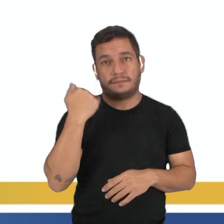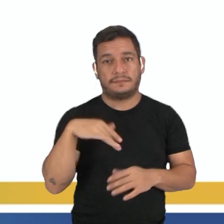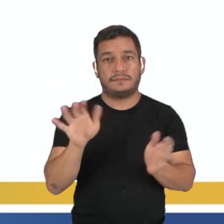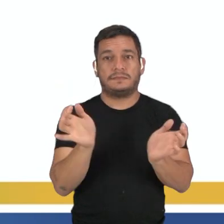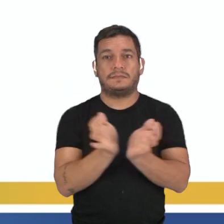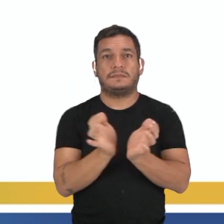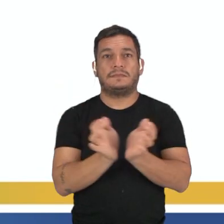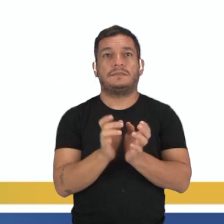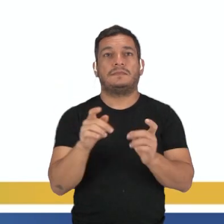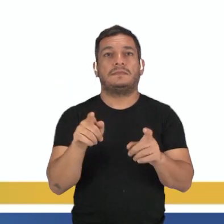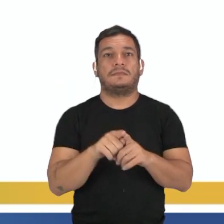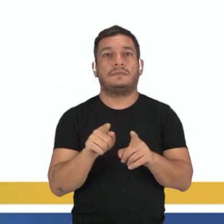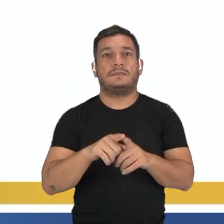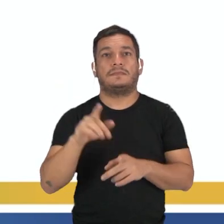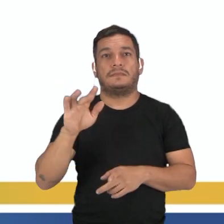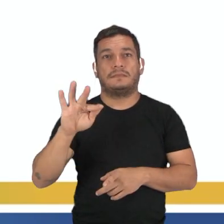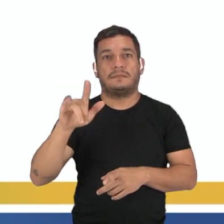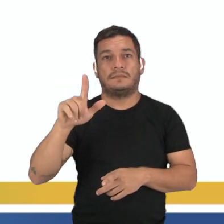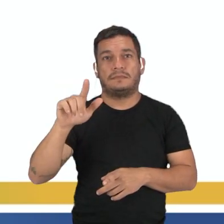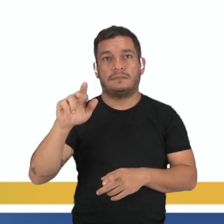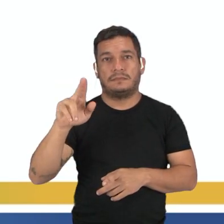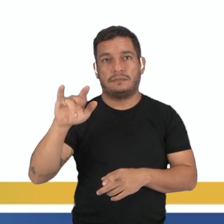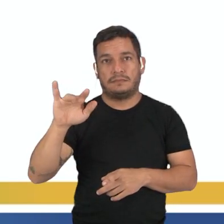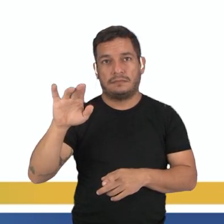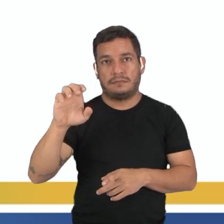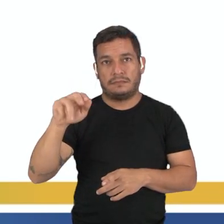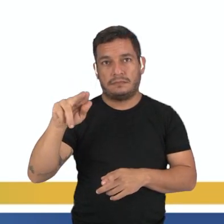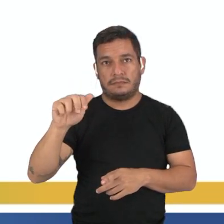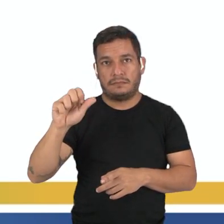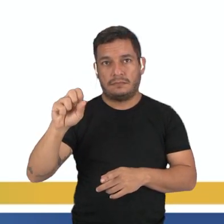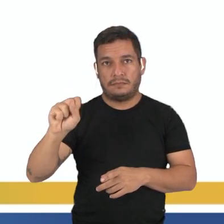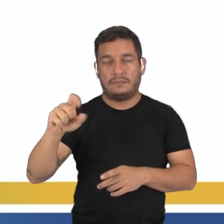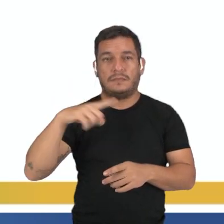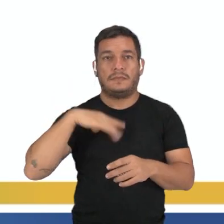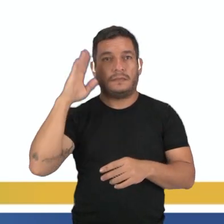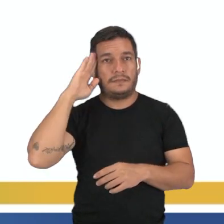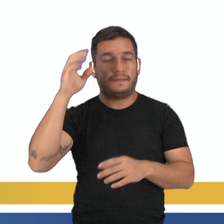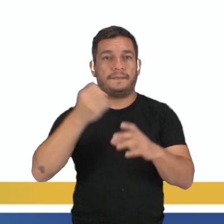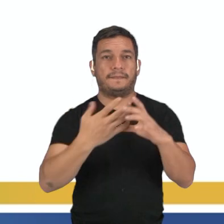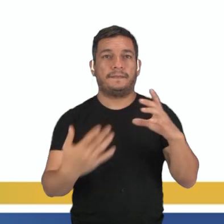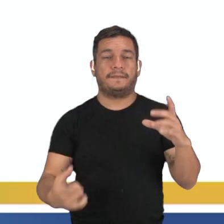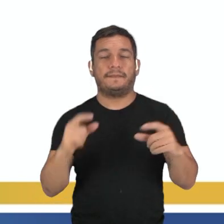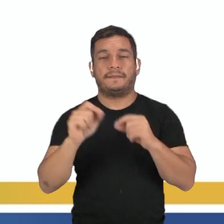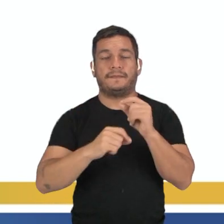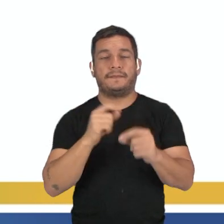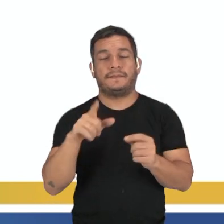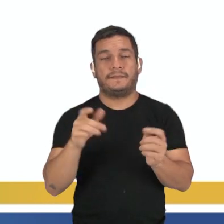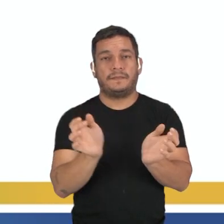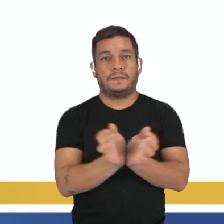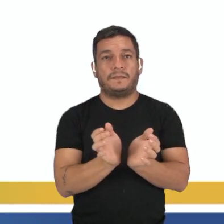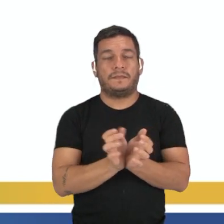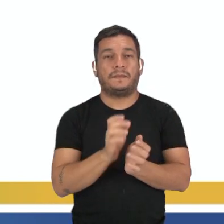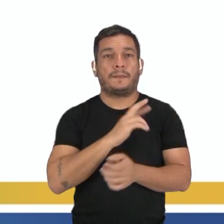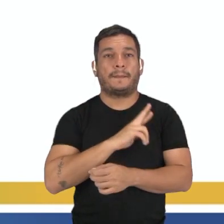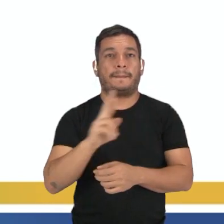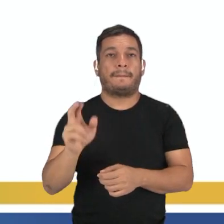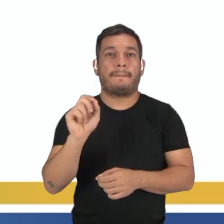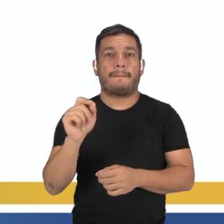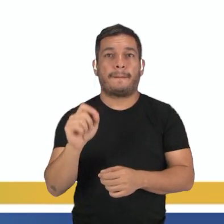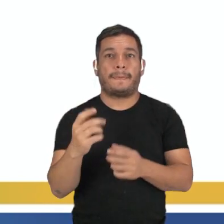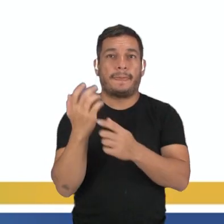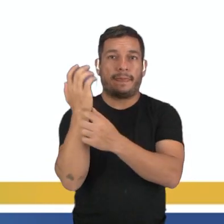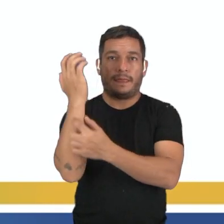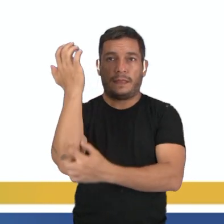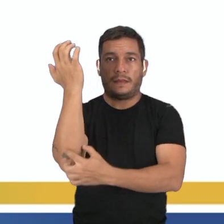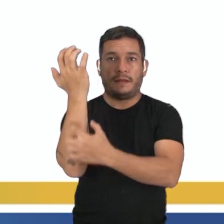grupo? Que entre as filicinhas terrestres, a gente tem como principais características das espécies, elas apresentarem um caule mais